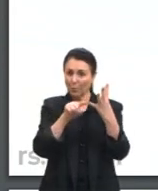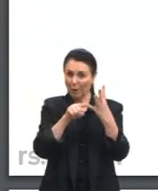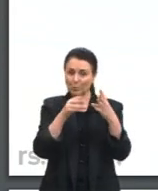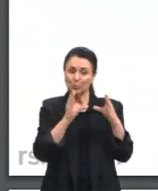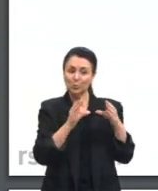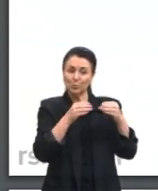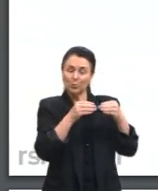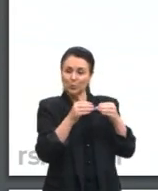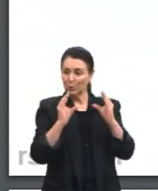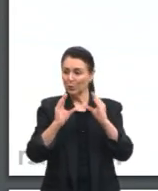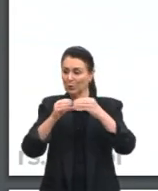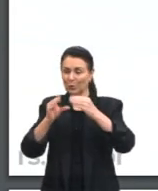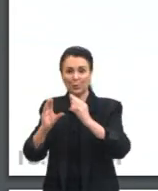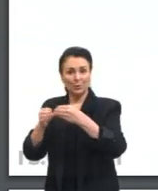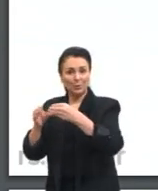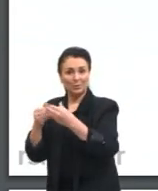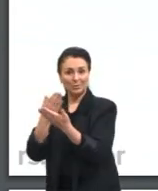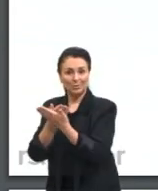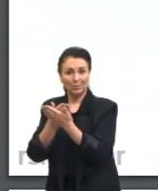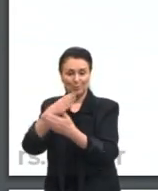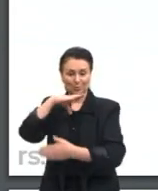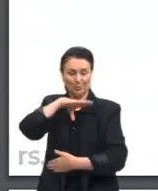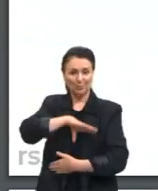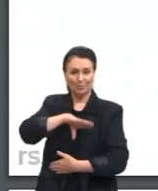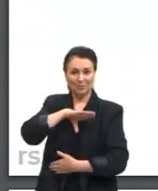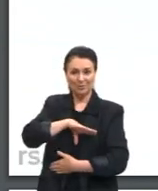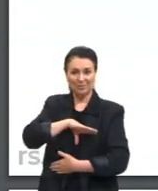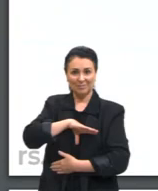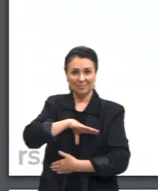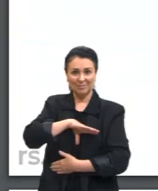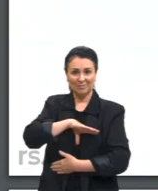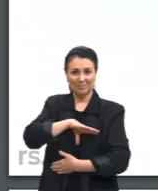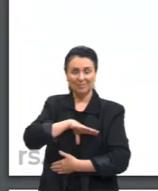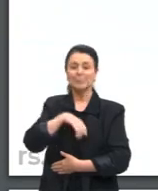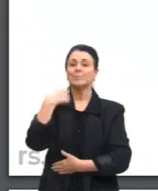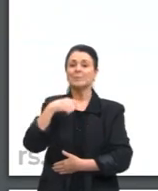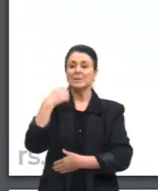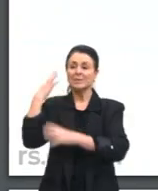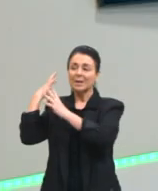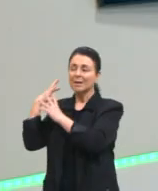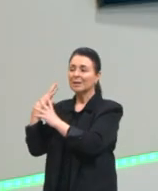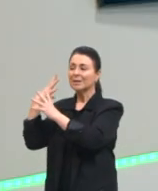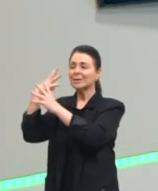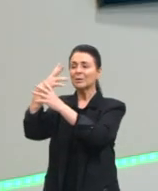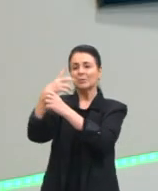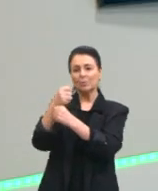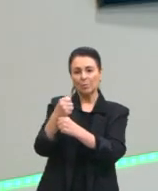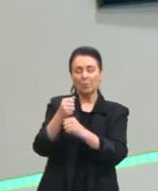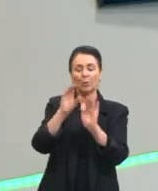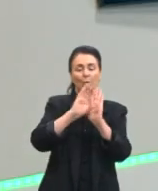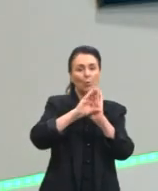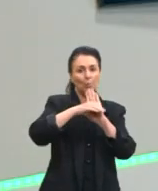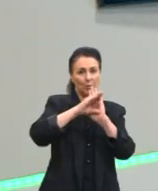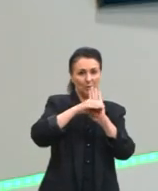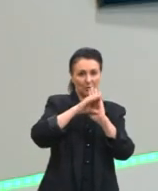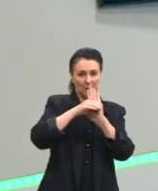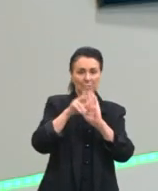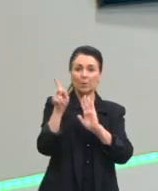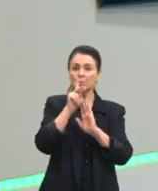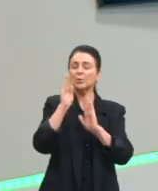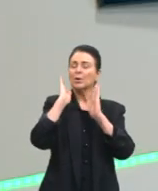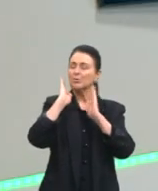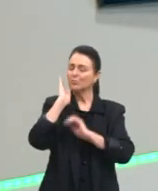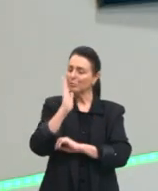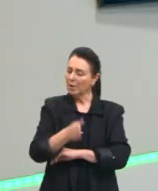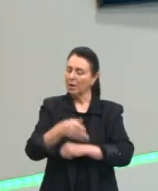de estudo da língua portuguesa? E daí a gente precisa retomar um conceito que eu já comentei com vocês